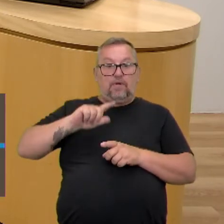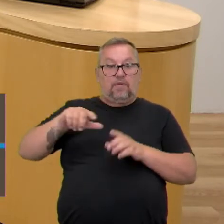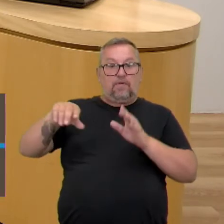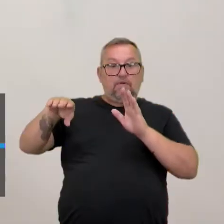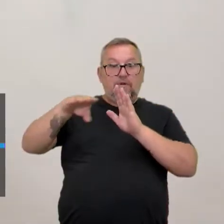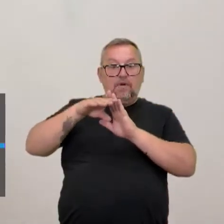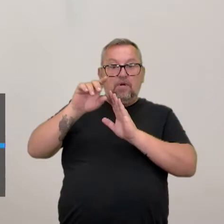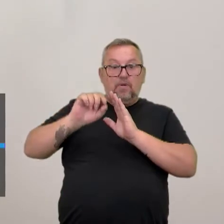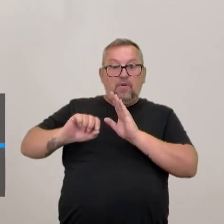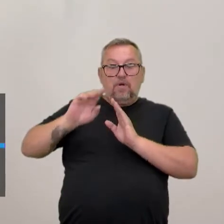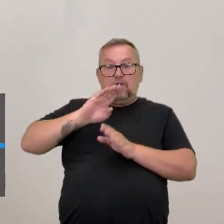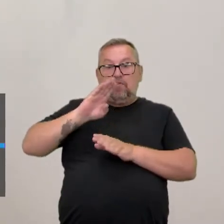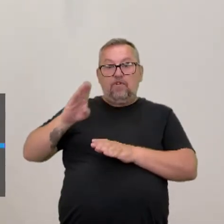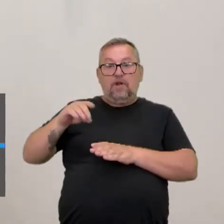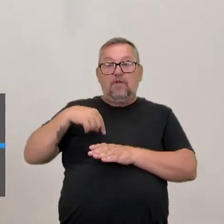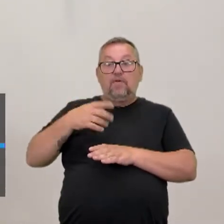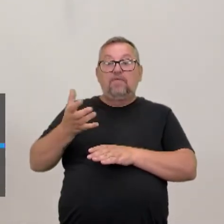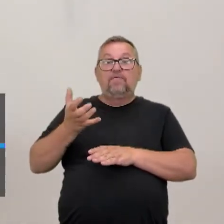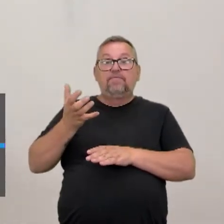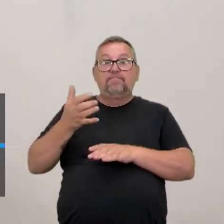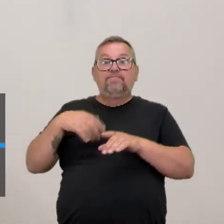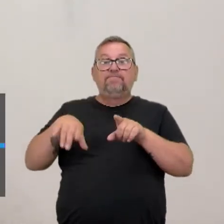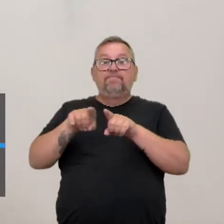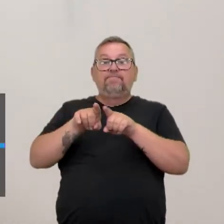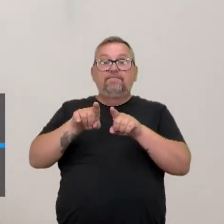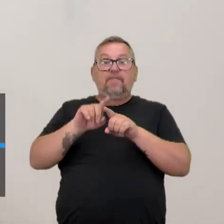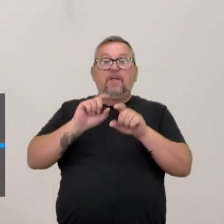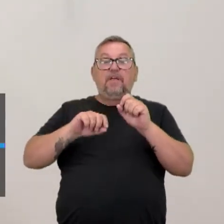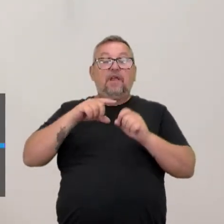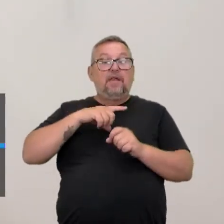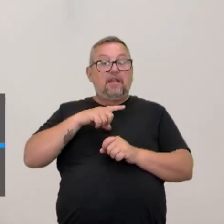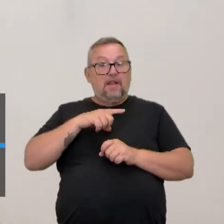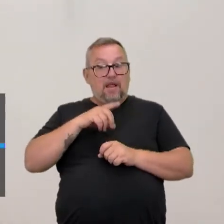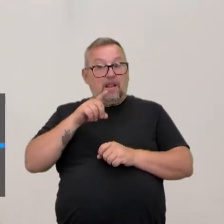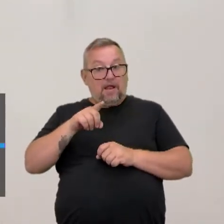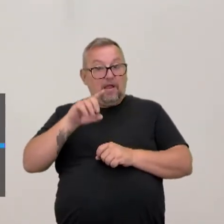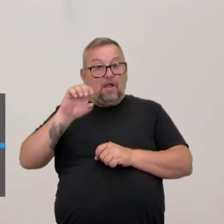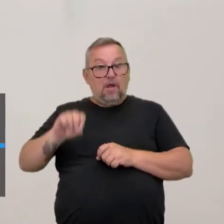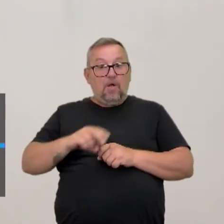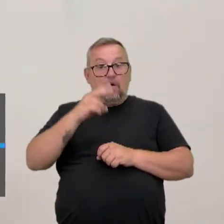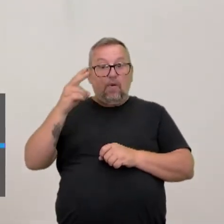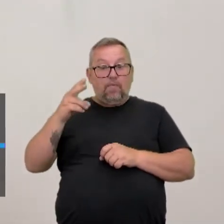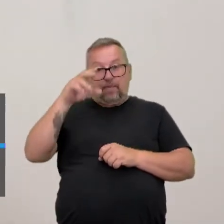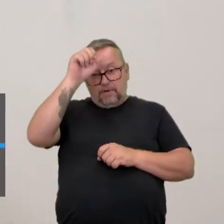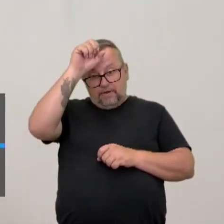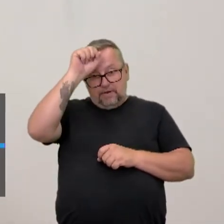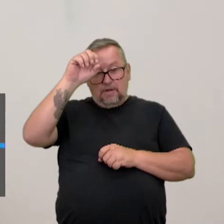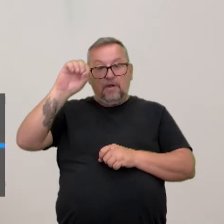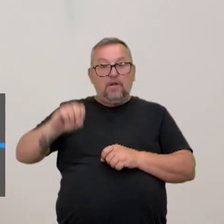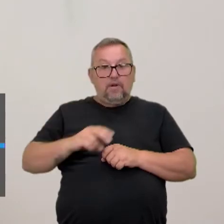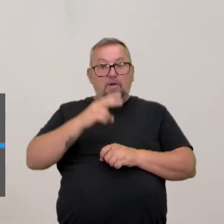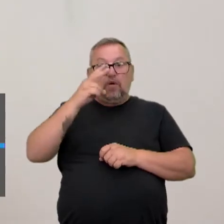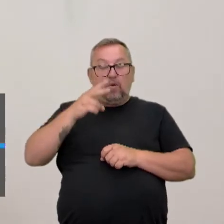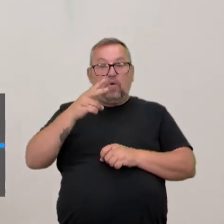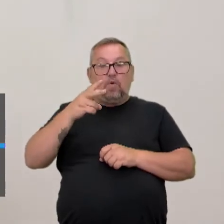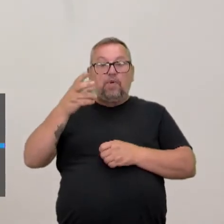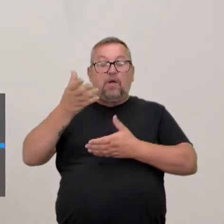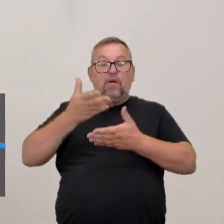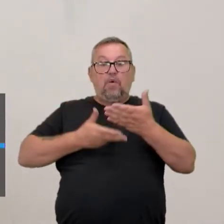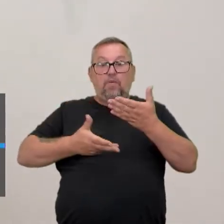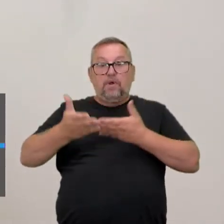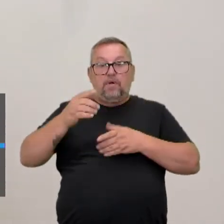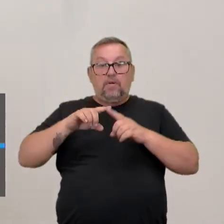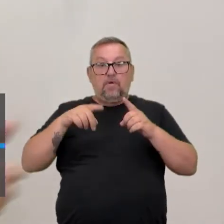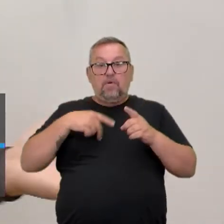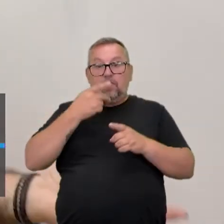logo direto no que você quer em quem está lá. Ou para aprender, ou para compartilhar, ou como eu